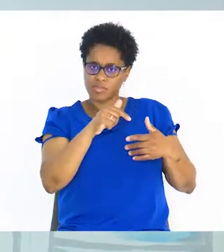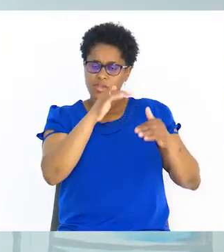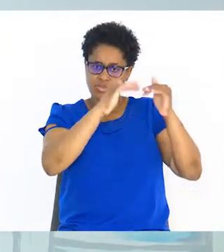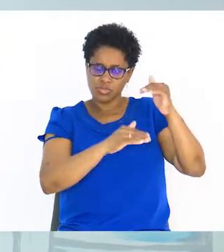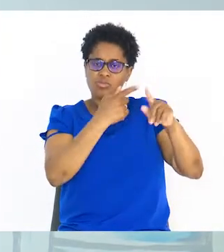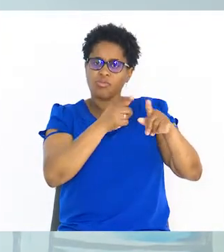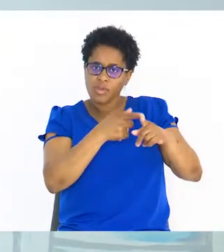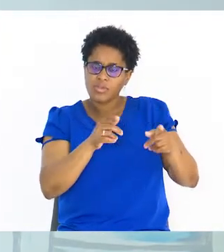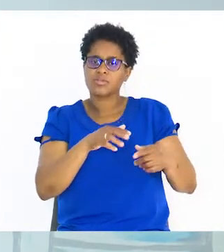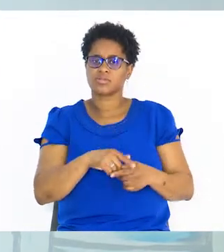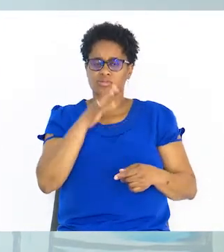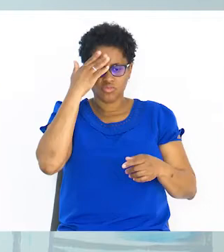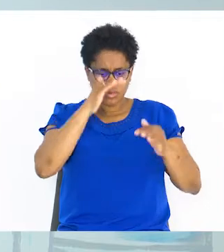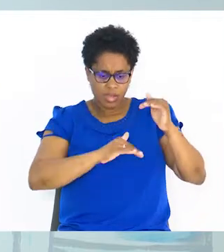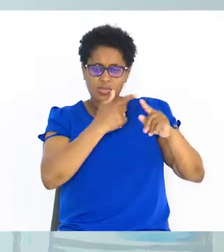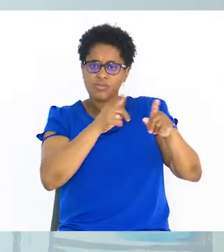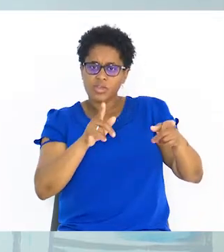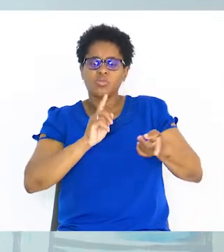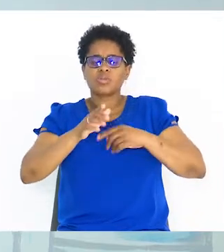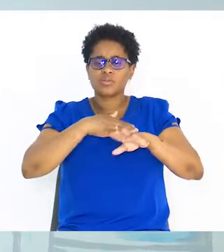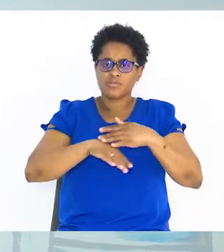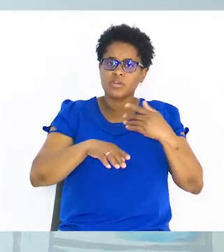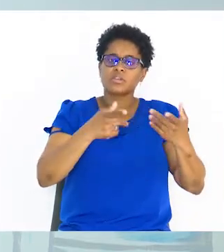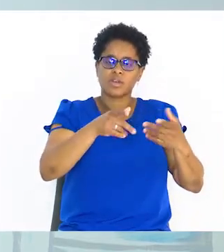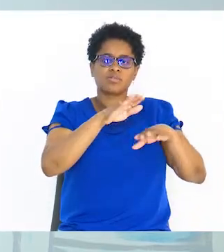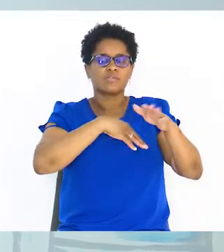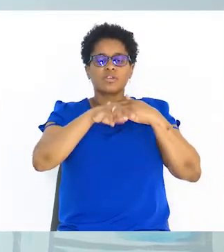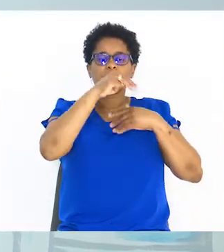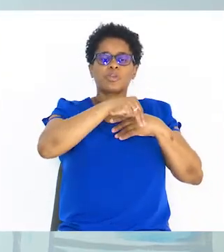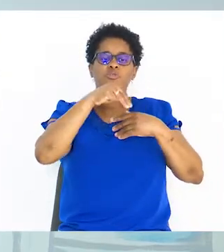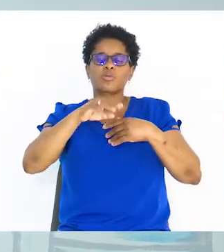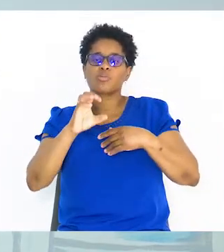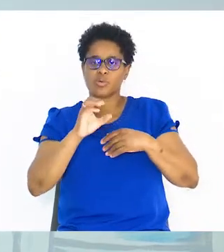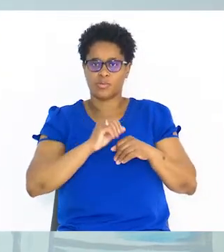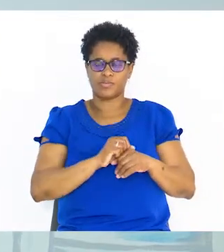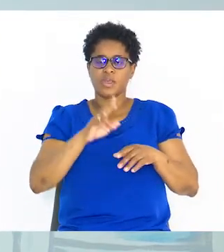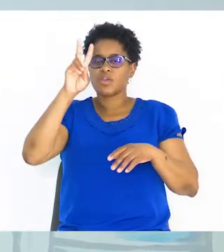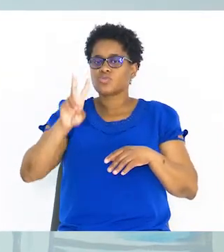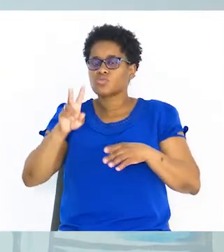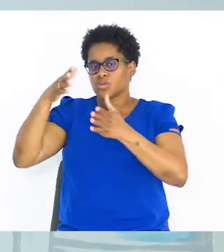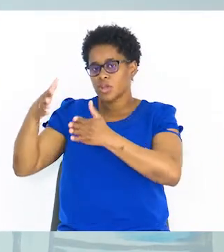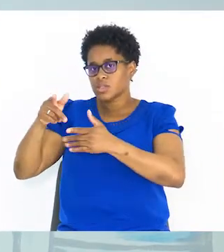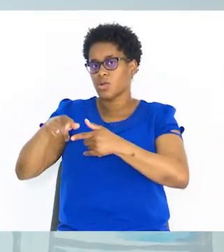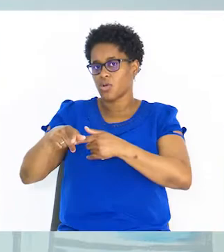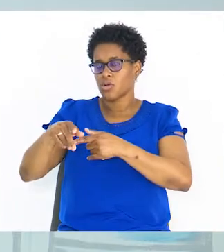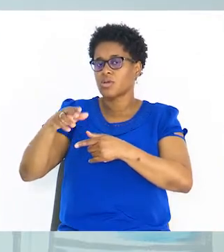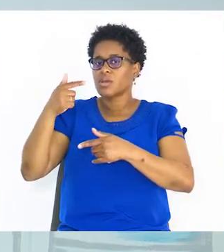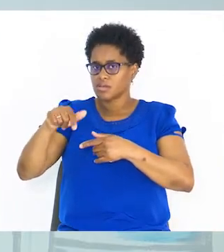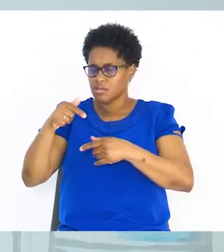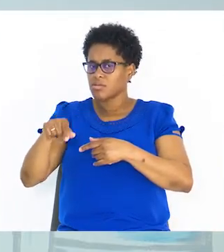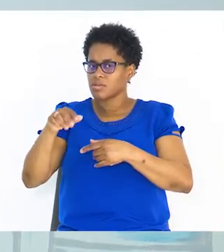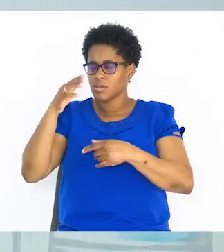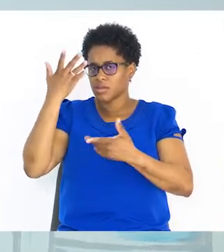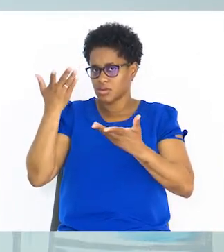denominadores diferentes. O é que vamos fazer? Vamos tirar o mínimo múltiplo comum. A segunda inequação é uma